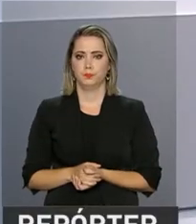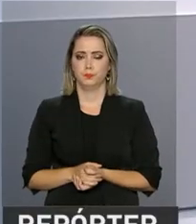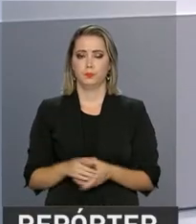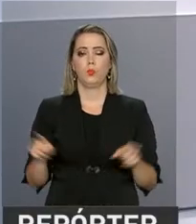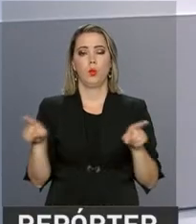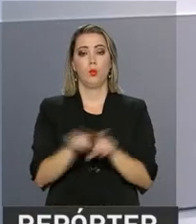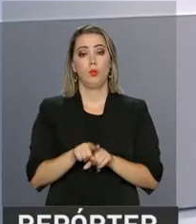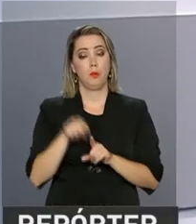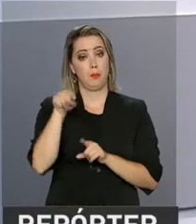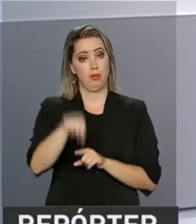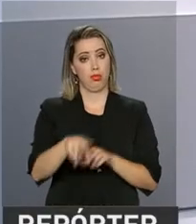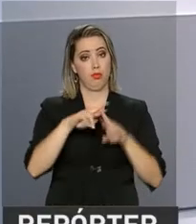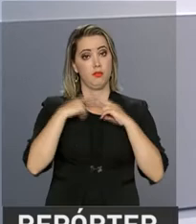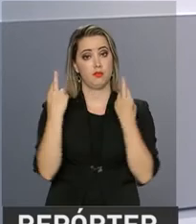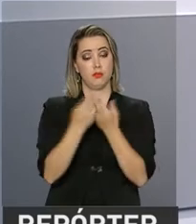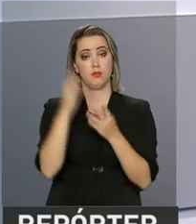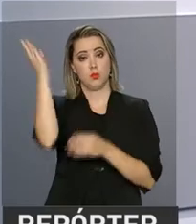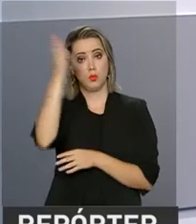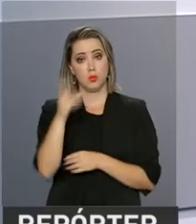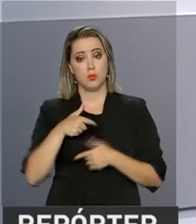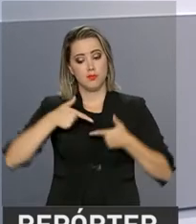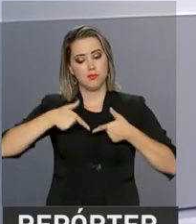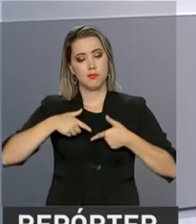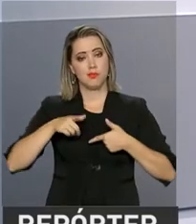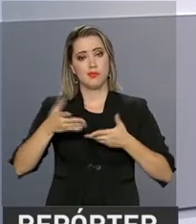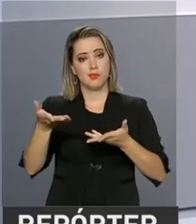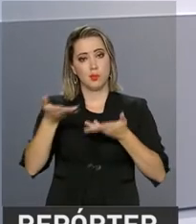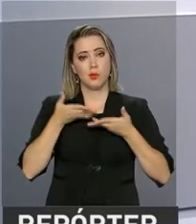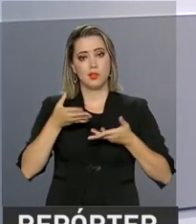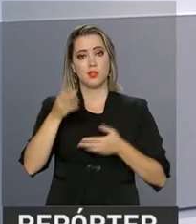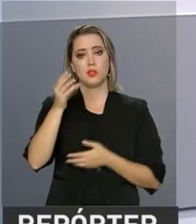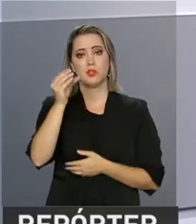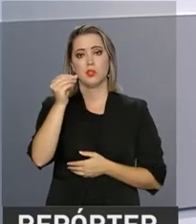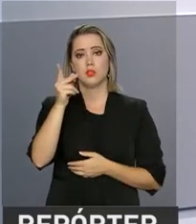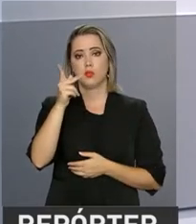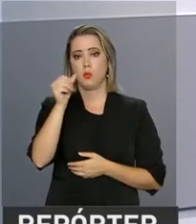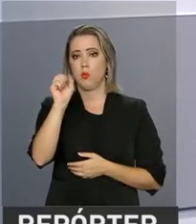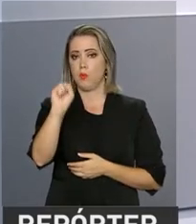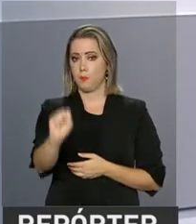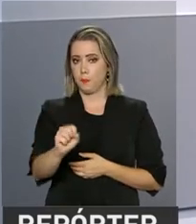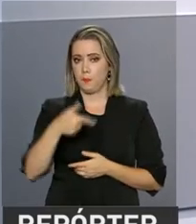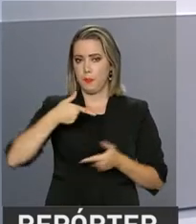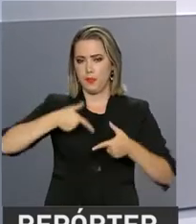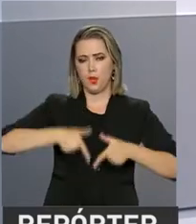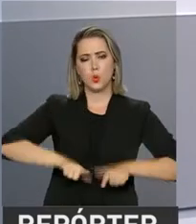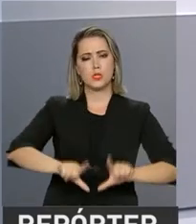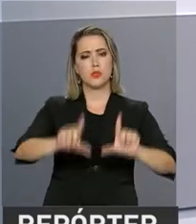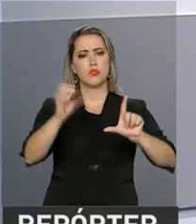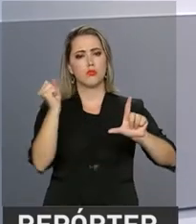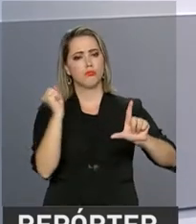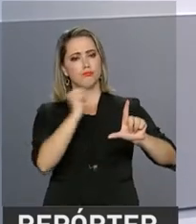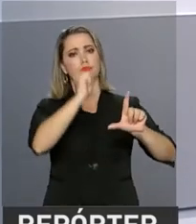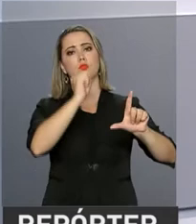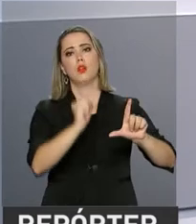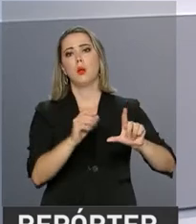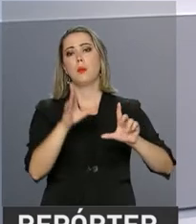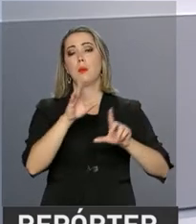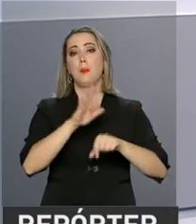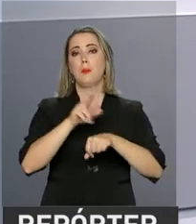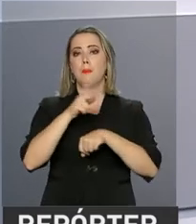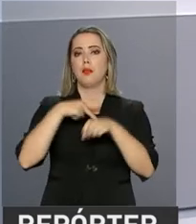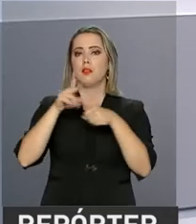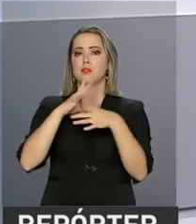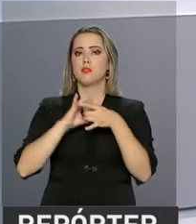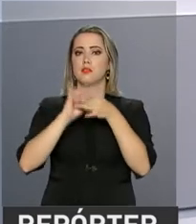Também nessa reunião, o Brasil recebeu da Organização Pan-Americana da Saúde, a OPAS, o Certificado de País Livre da